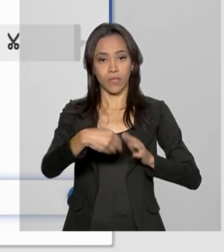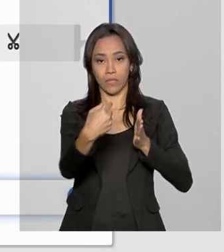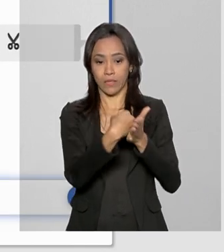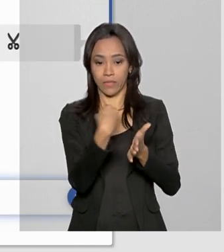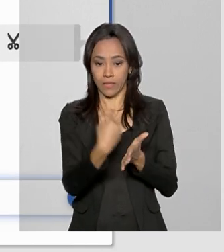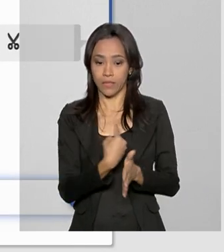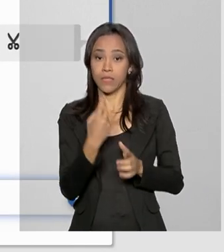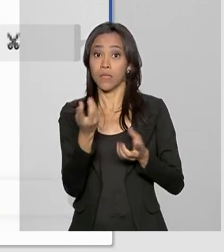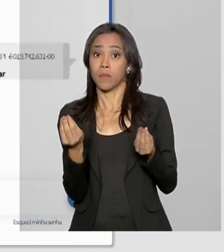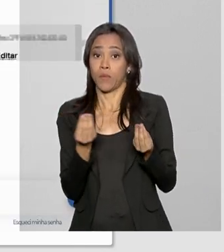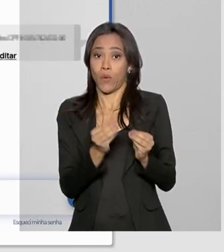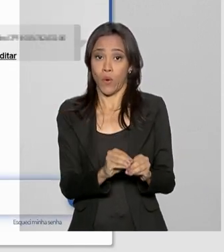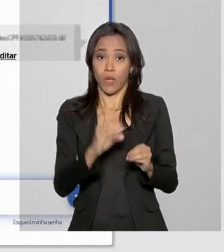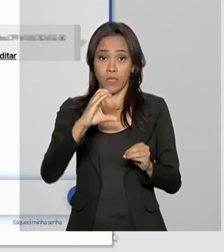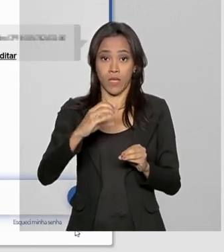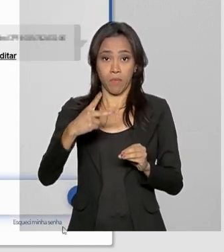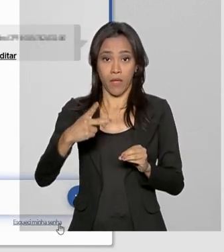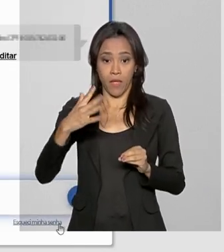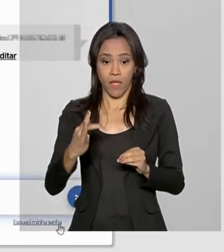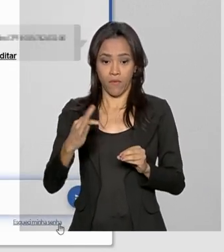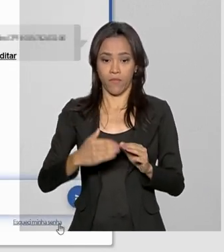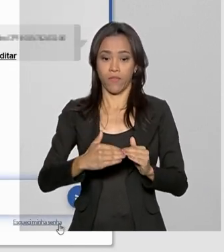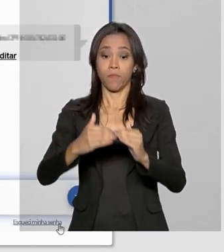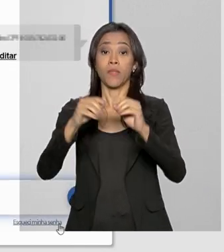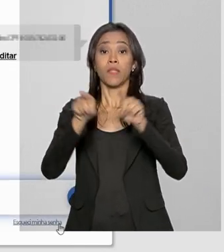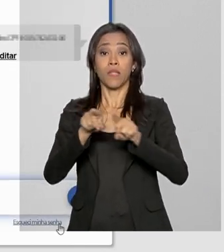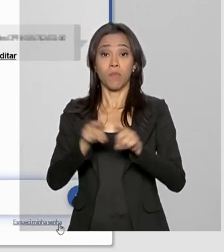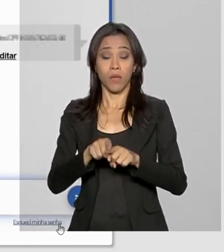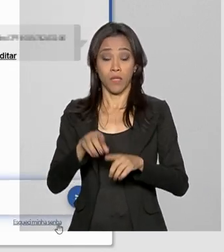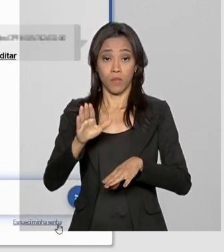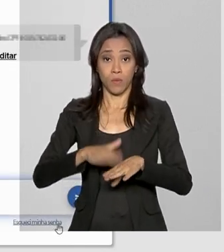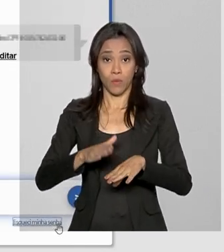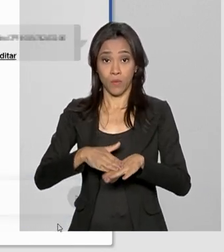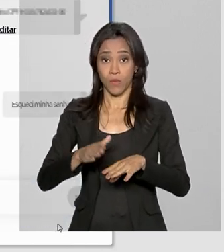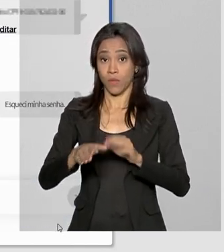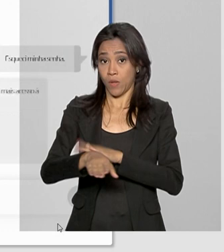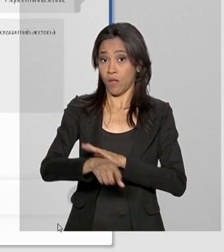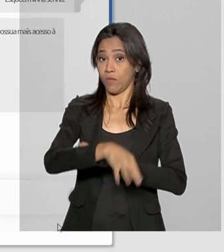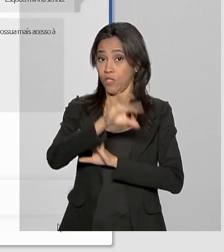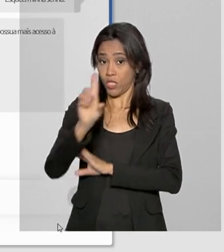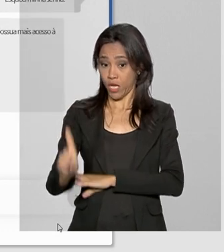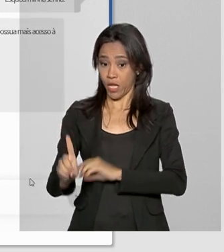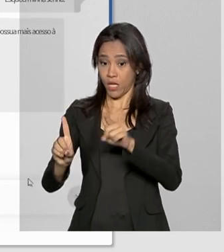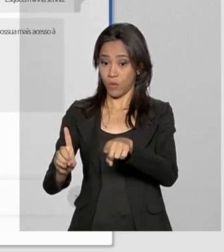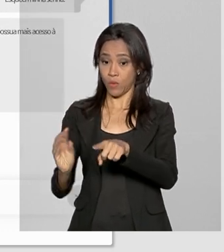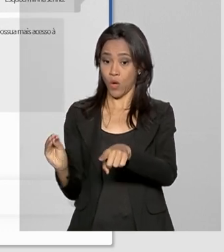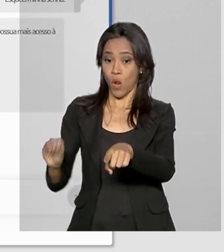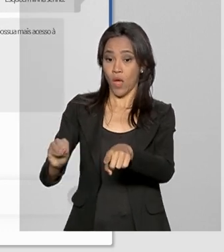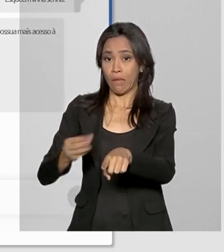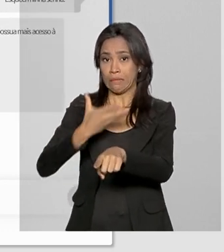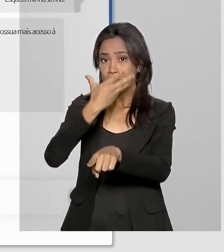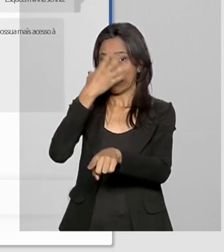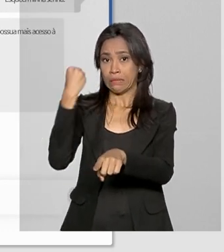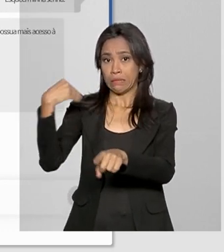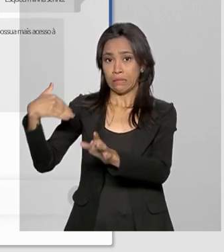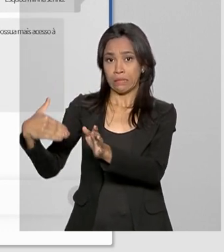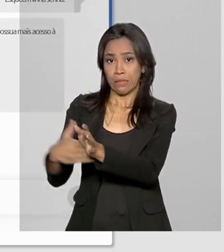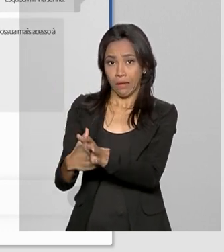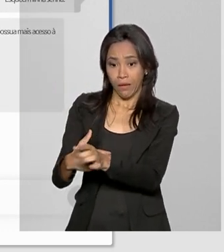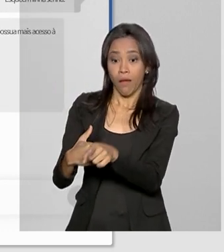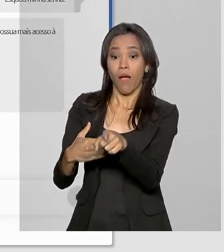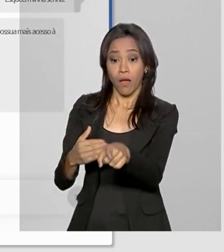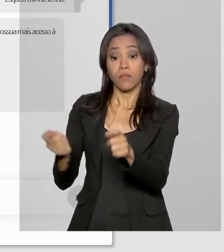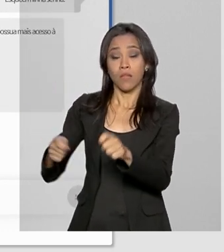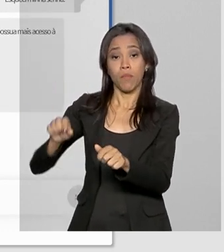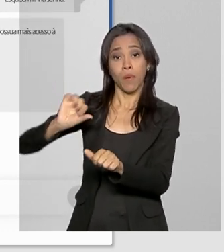informe o seu CPF. No canto inferior, ao lado direito da página, clique na opção Esqueci minha senha. Então você terá a opção